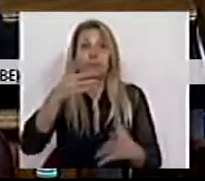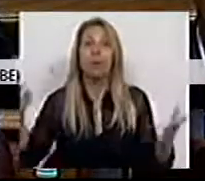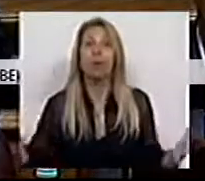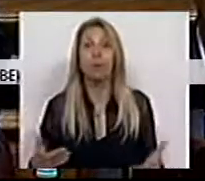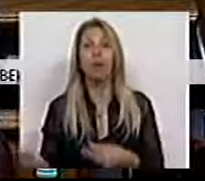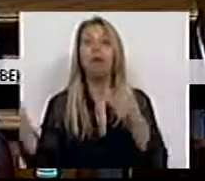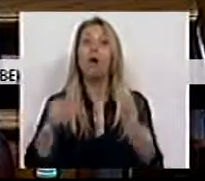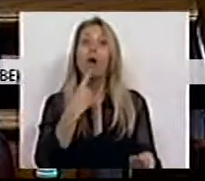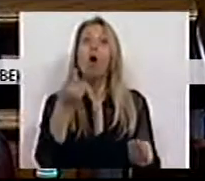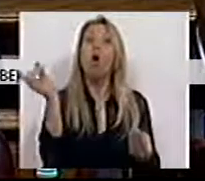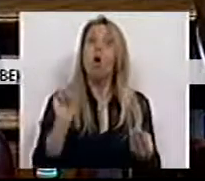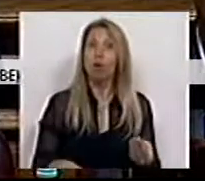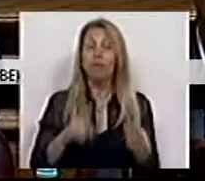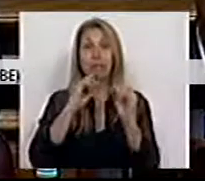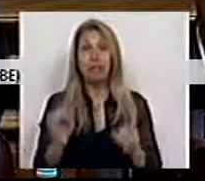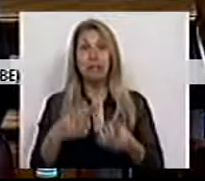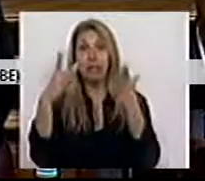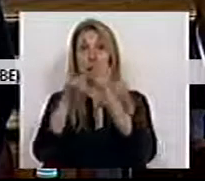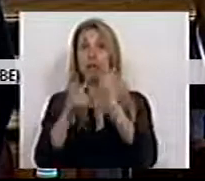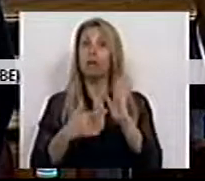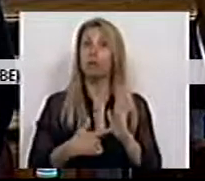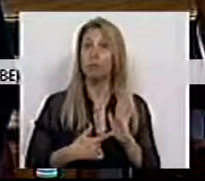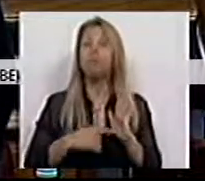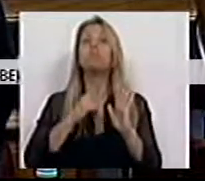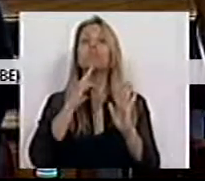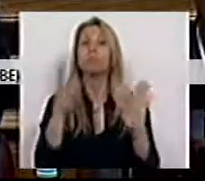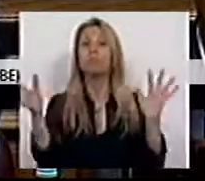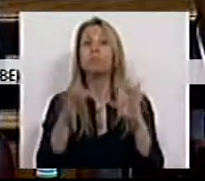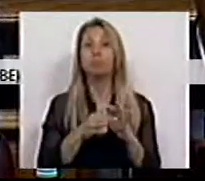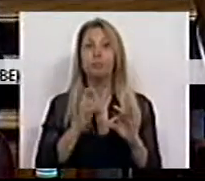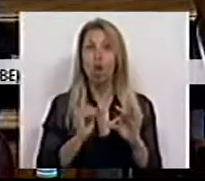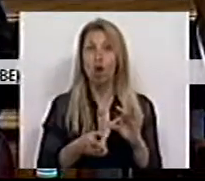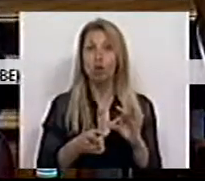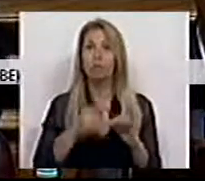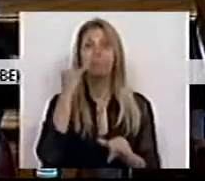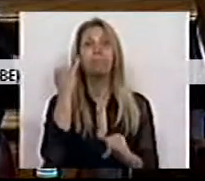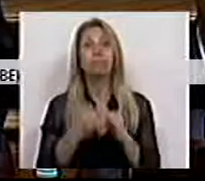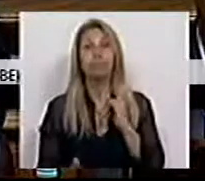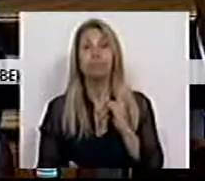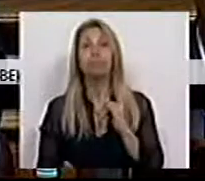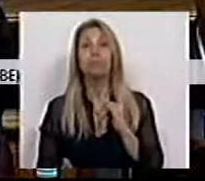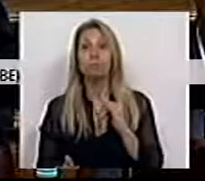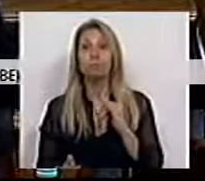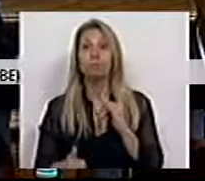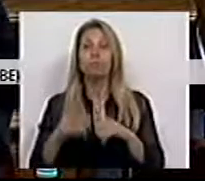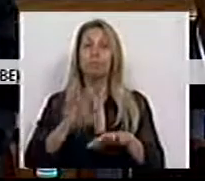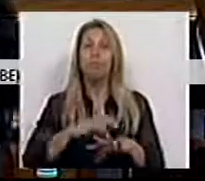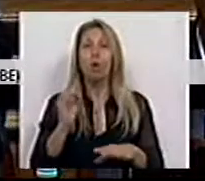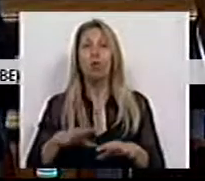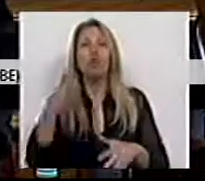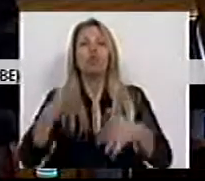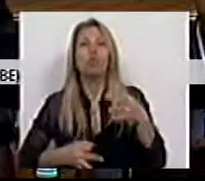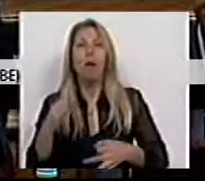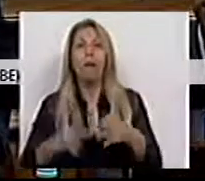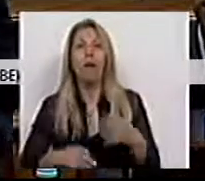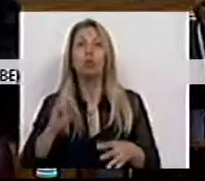apresentação mais uma vez destas iniciativas legislativas, se reporta aos riscos decorrentes do julgamento em